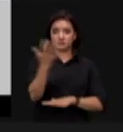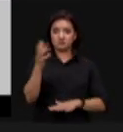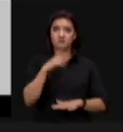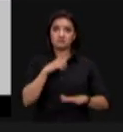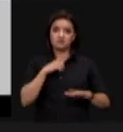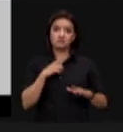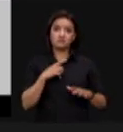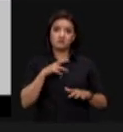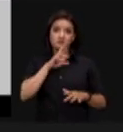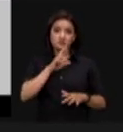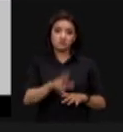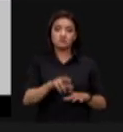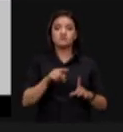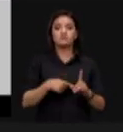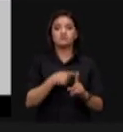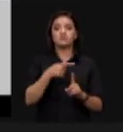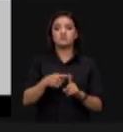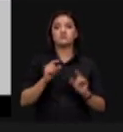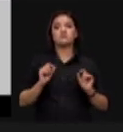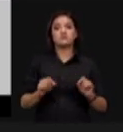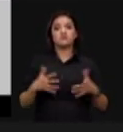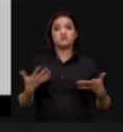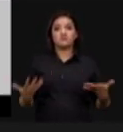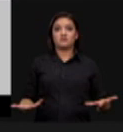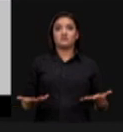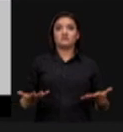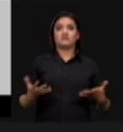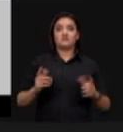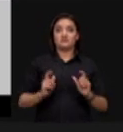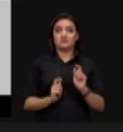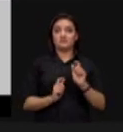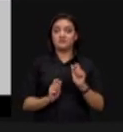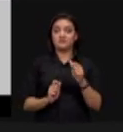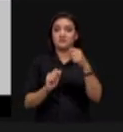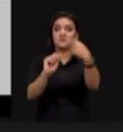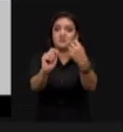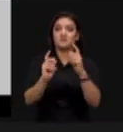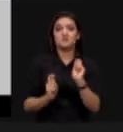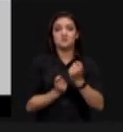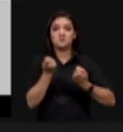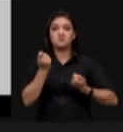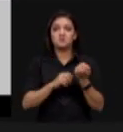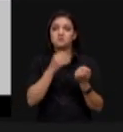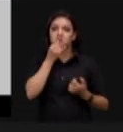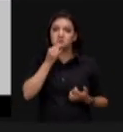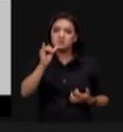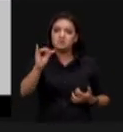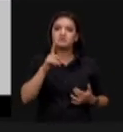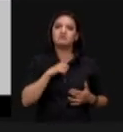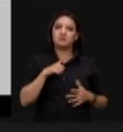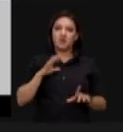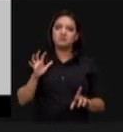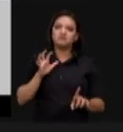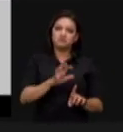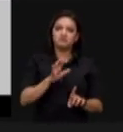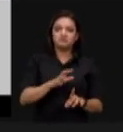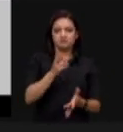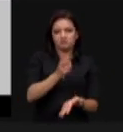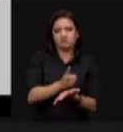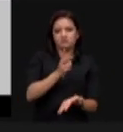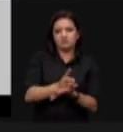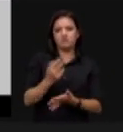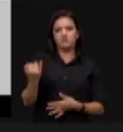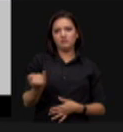positivo evidentemente que uma grande hidrelétrica no bioma amazônico ela tem um impacto relevante